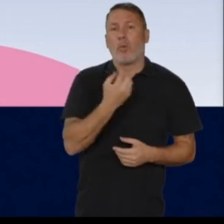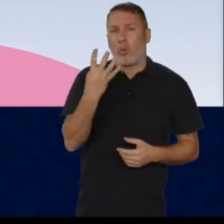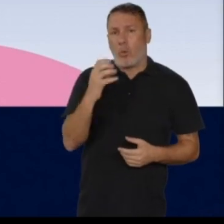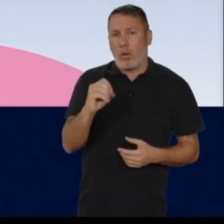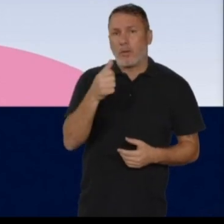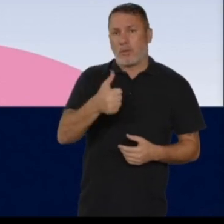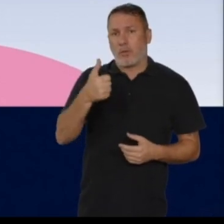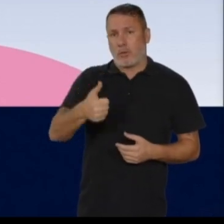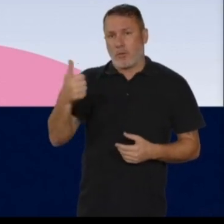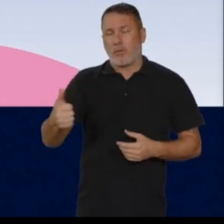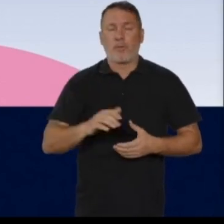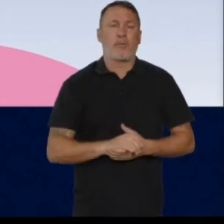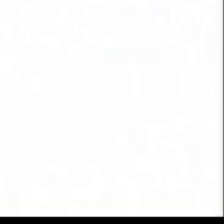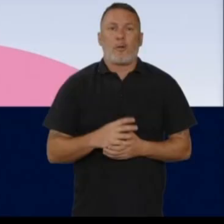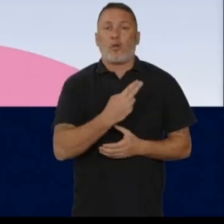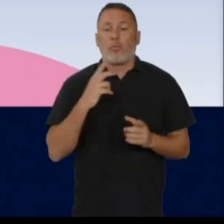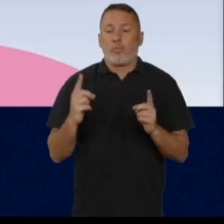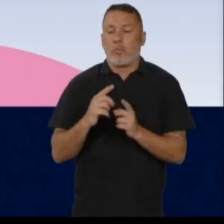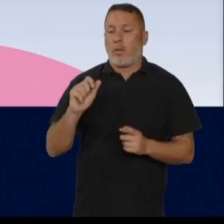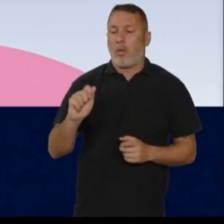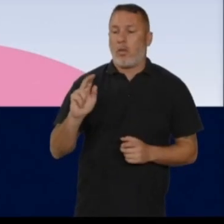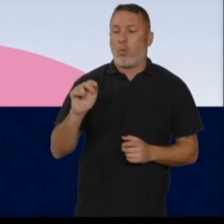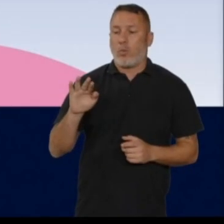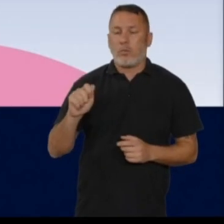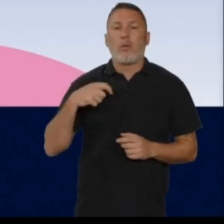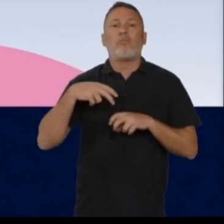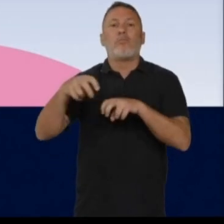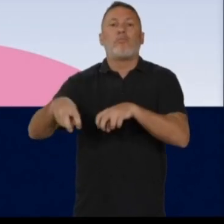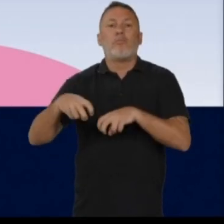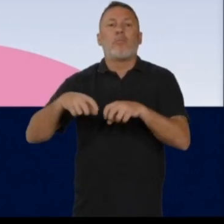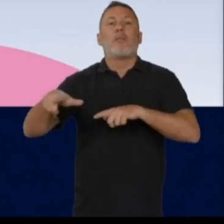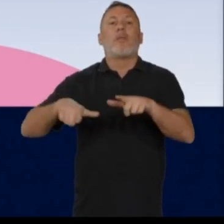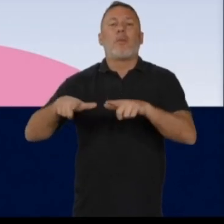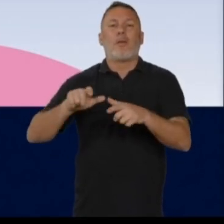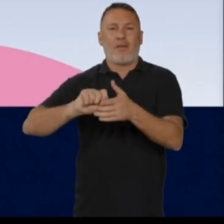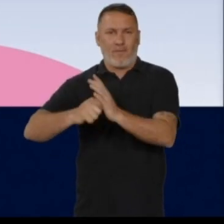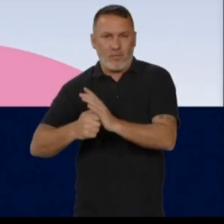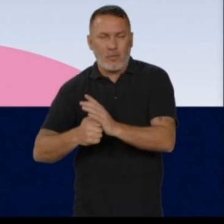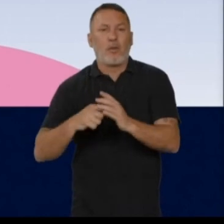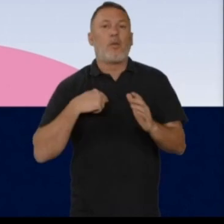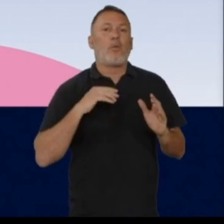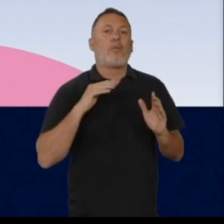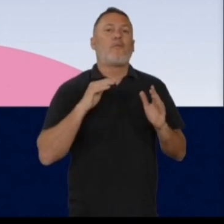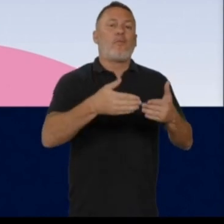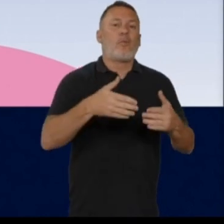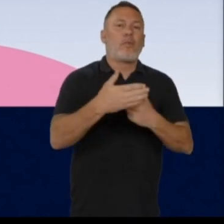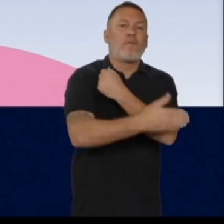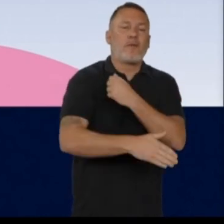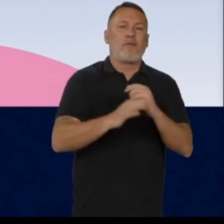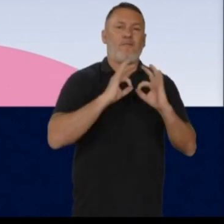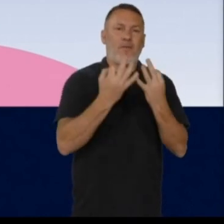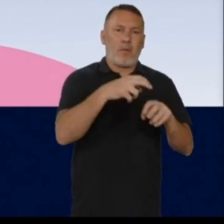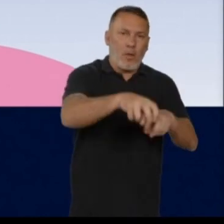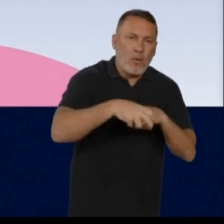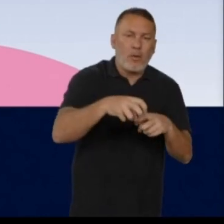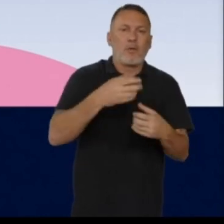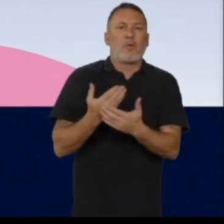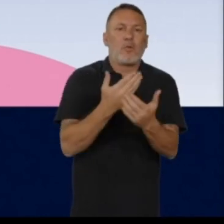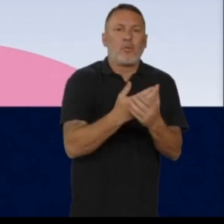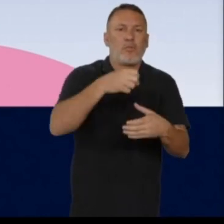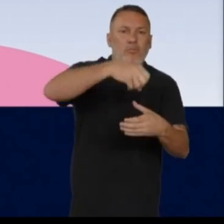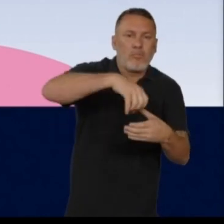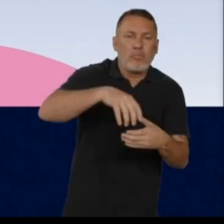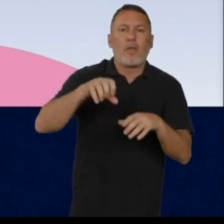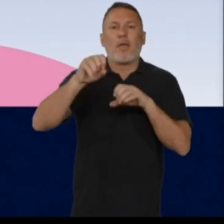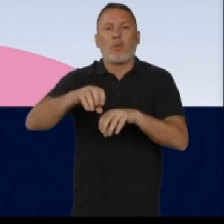Lubiana Barrigueira, 40111. Sou Augusta Bufla, agricultora de Alfredo Chaves. Defendo a agricultura familiar, agroecologia e a